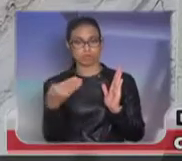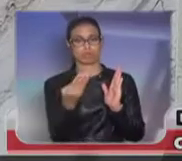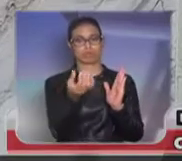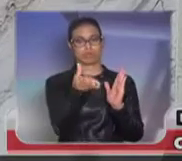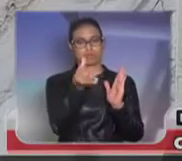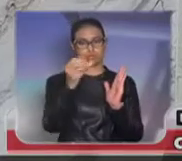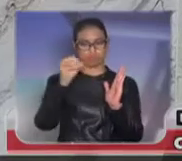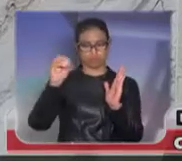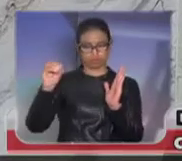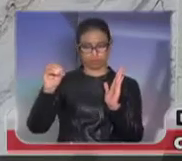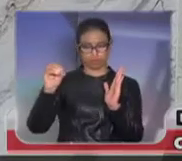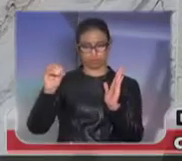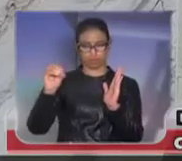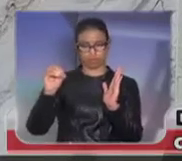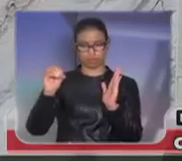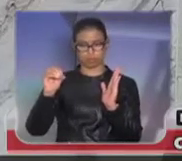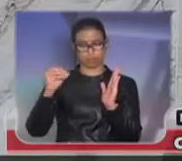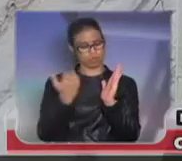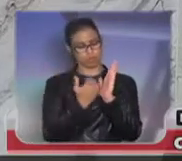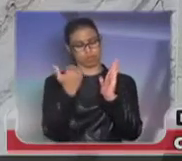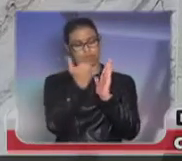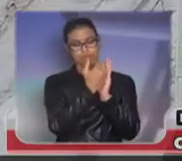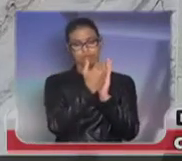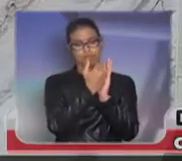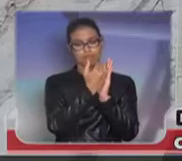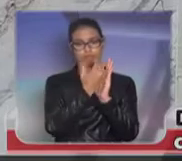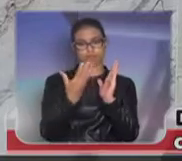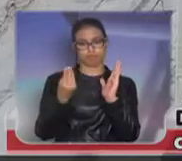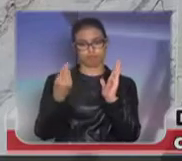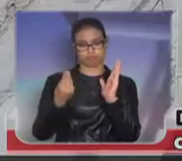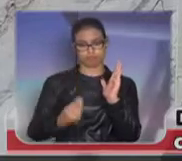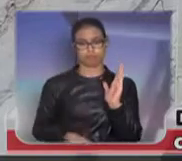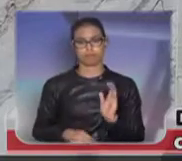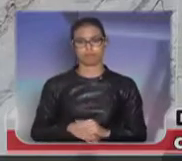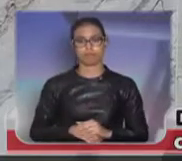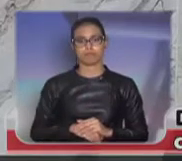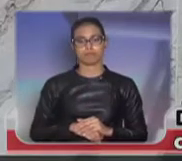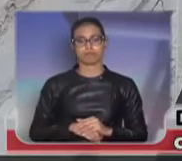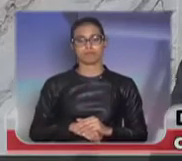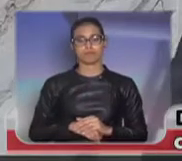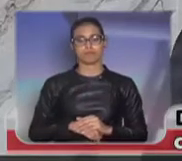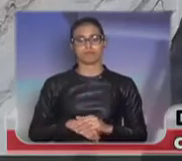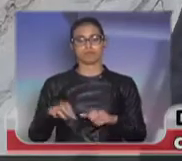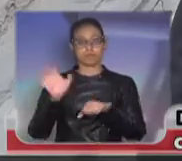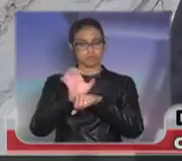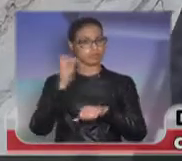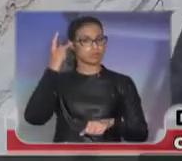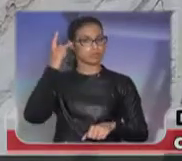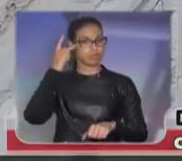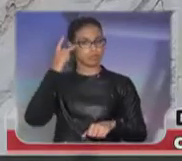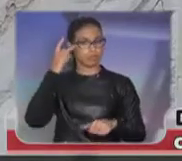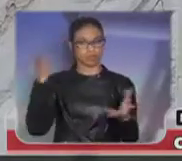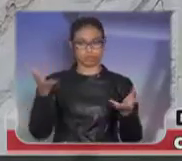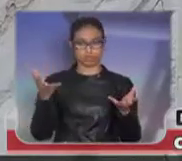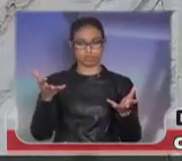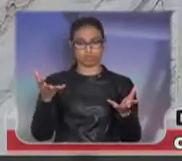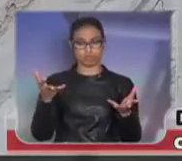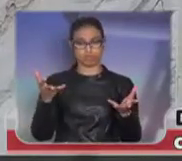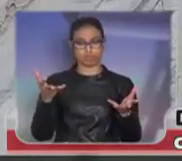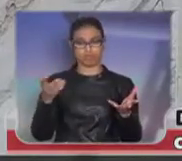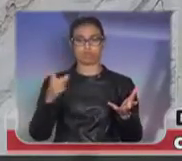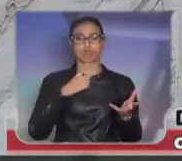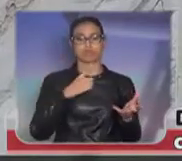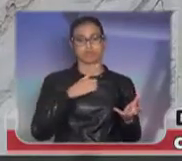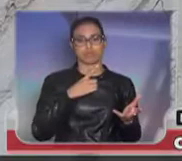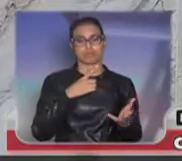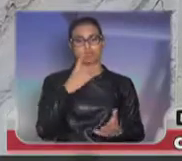ocorrências. Vejam que número exorbitante. O Estado de São Paulo hoje tem aproximadamente 225